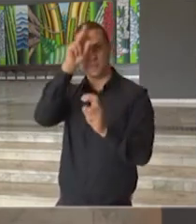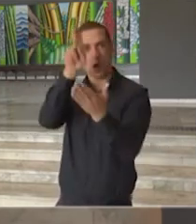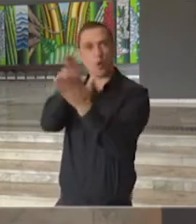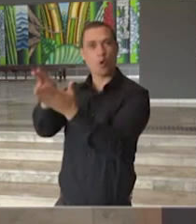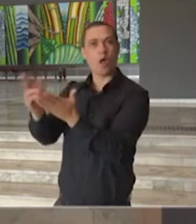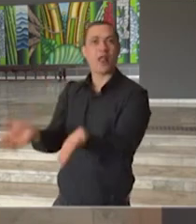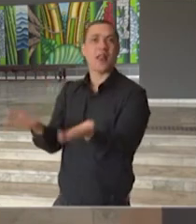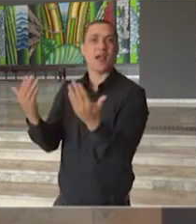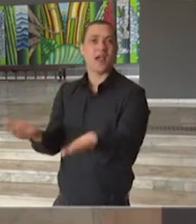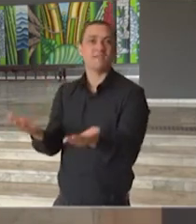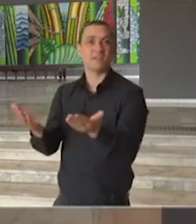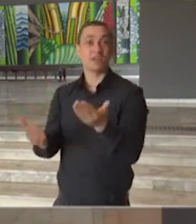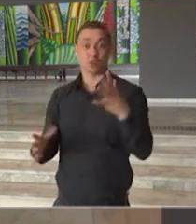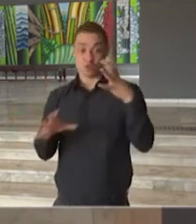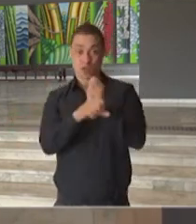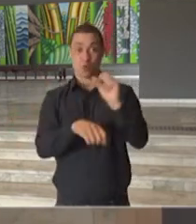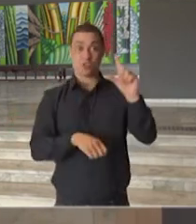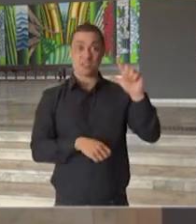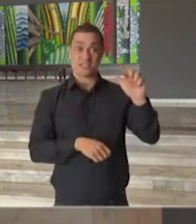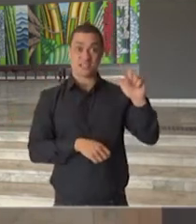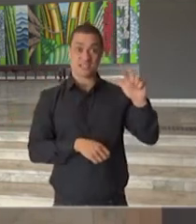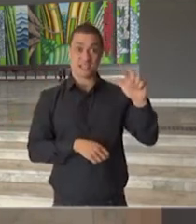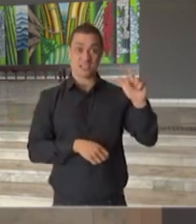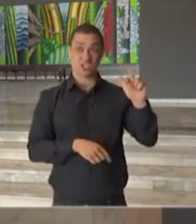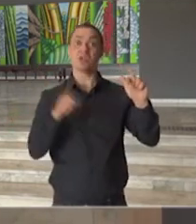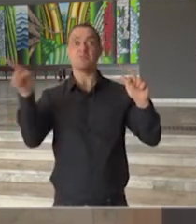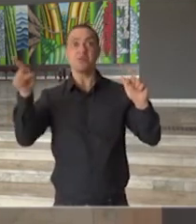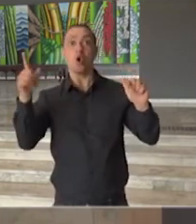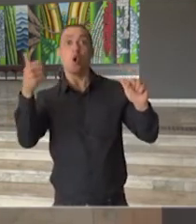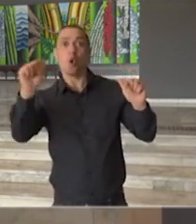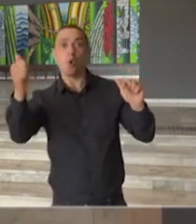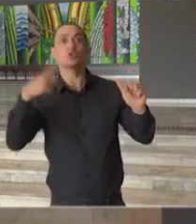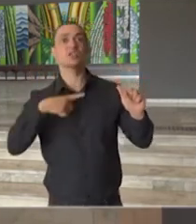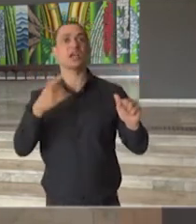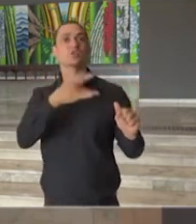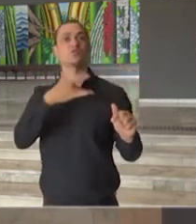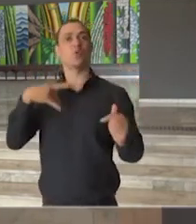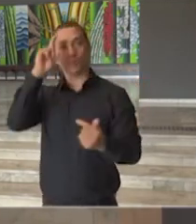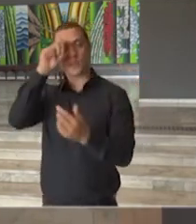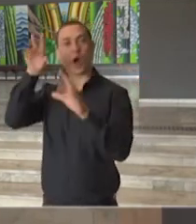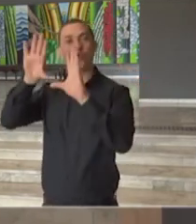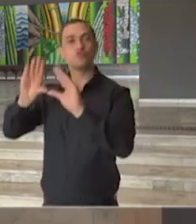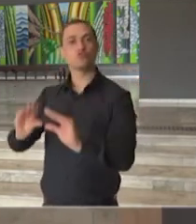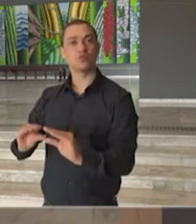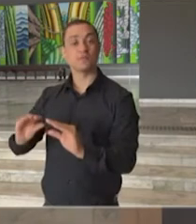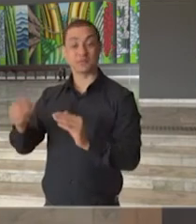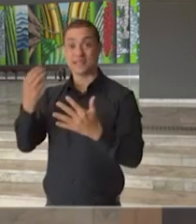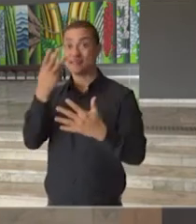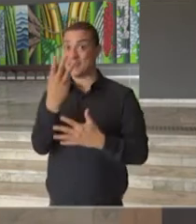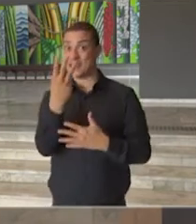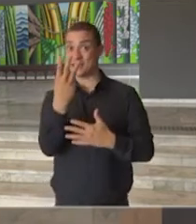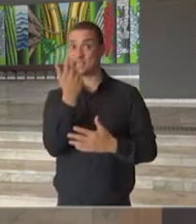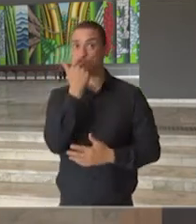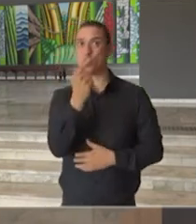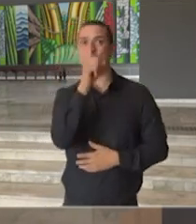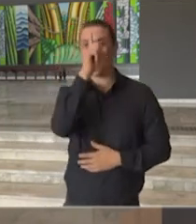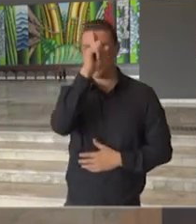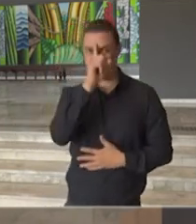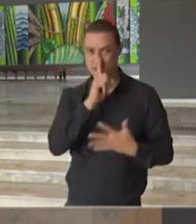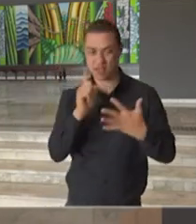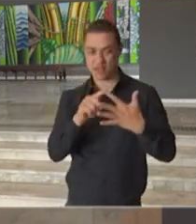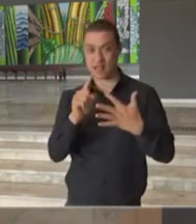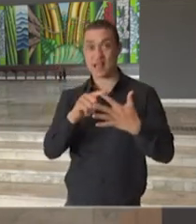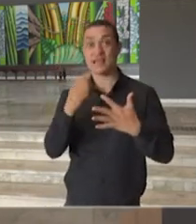11 das 17 regiões de saúde estabelecidas, 3 na fase amarela e 3 na fase